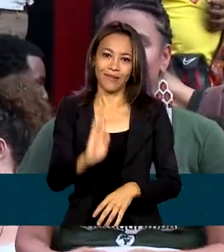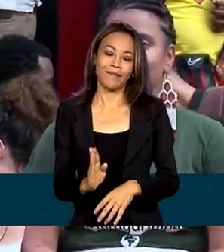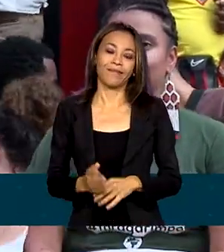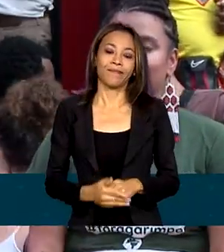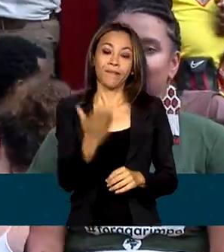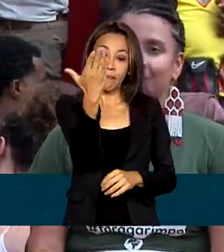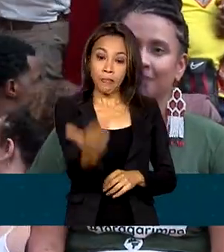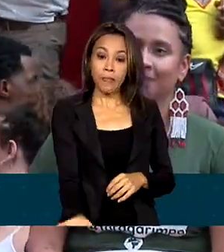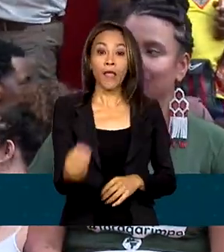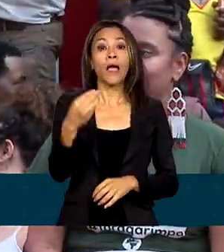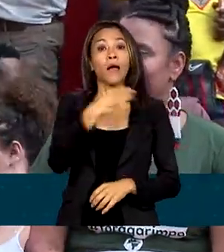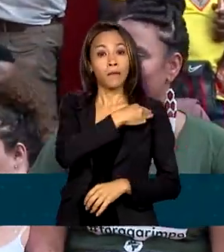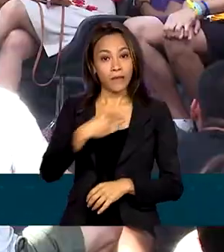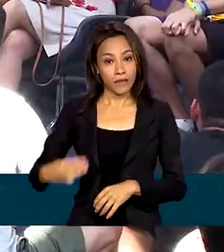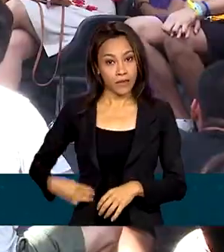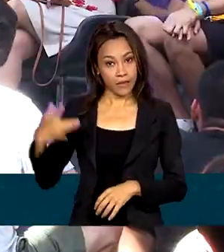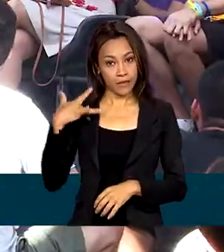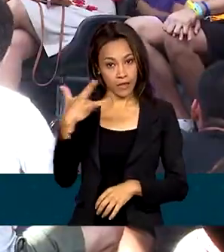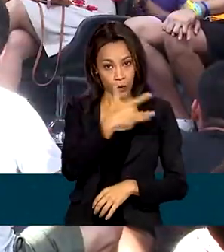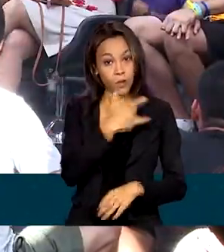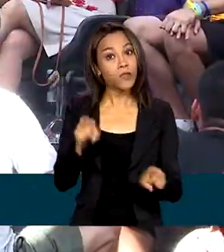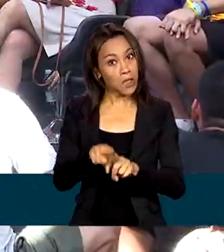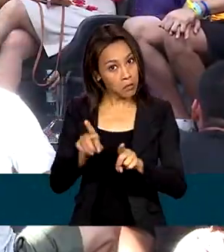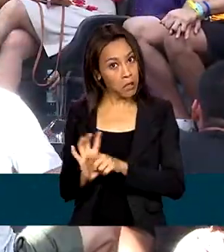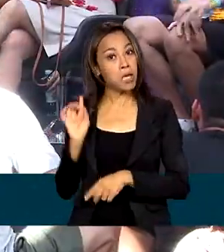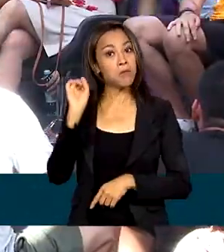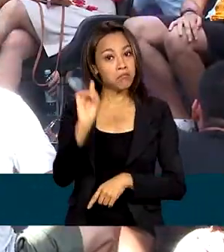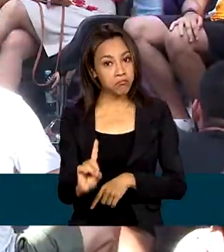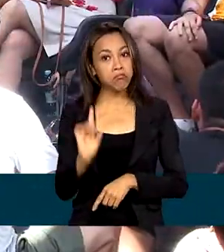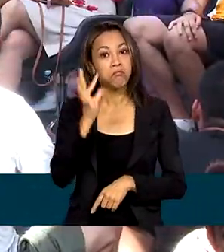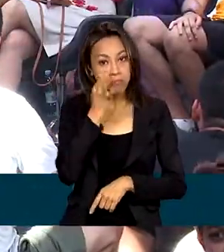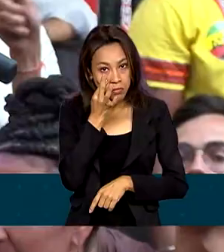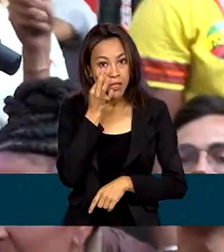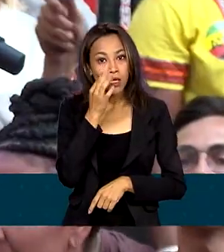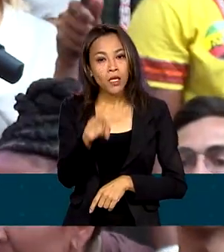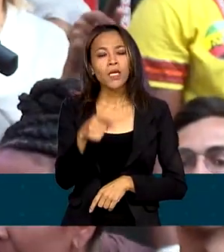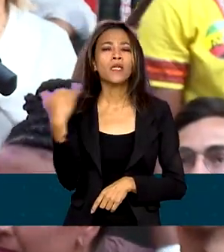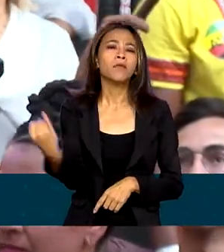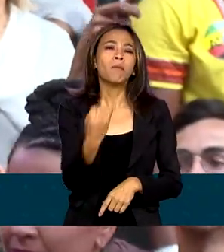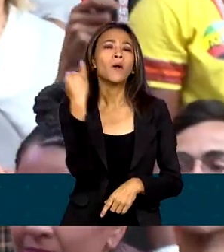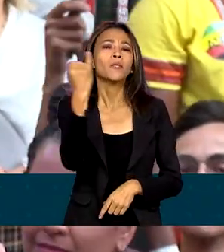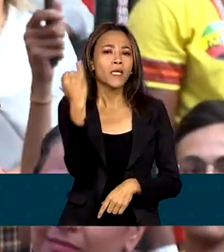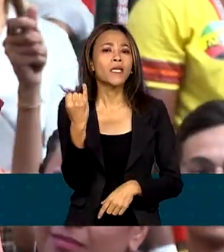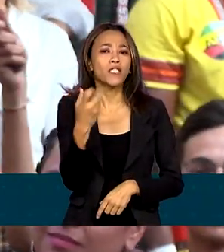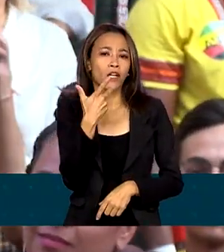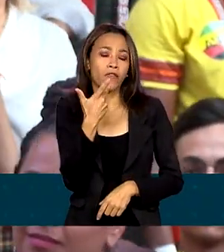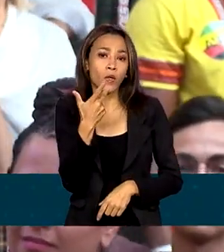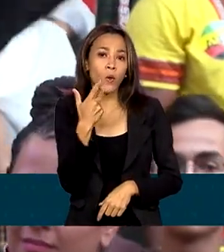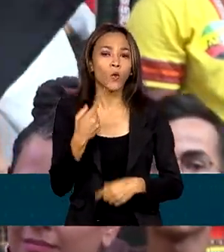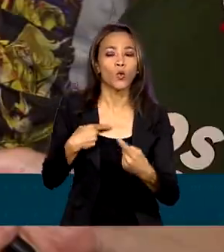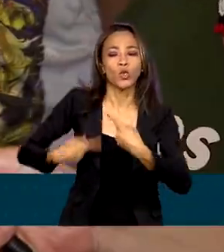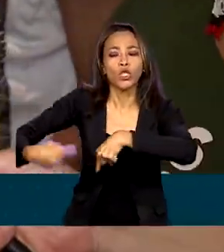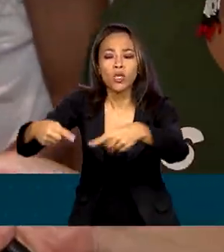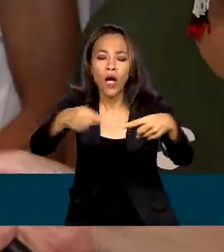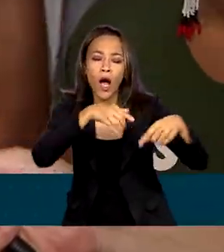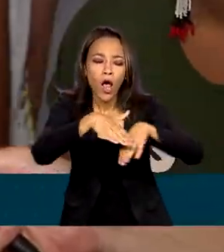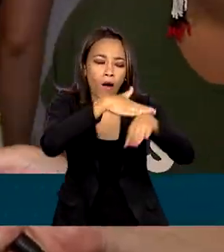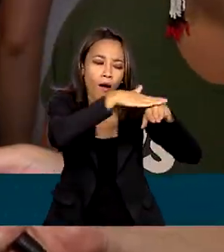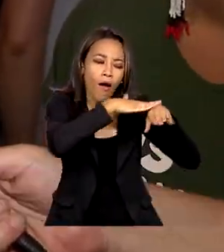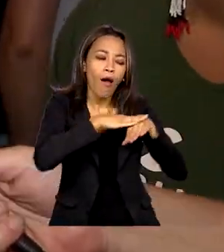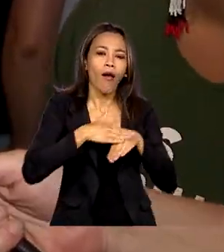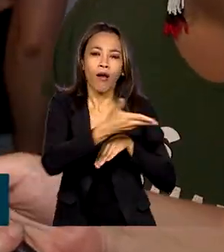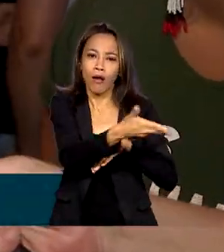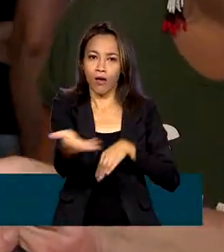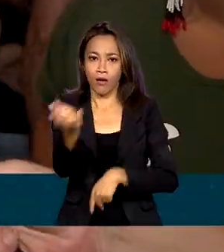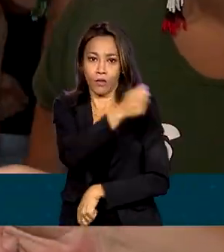ministra da Saúde, Nízia Trindade, também compareceu e afirmou que é importante aumentar o diálogo com os estudantes. Os desafios da